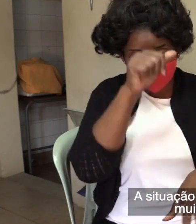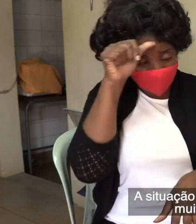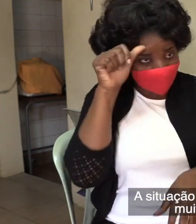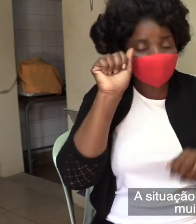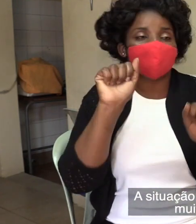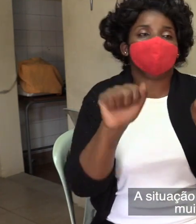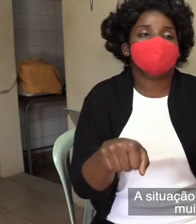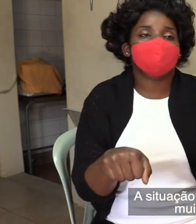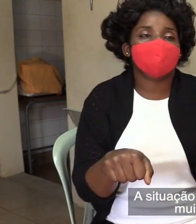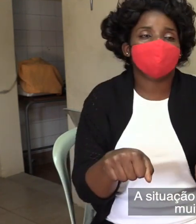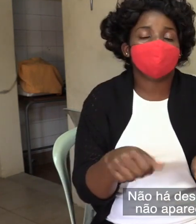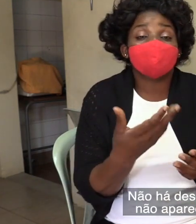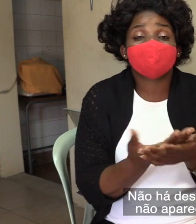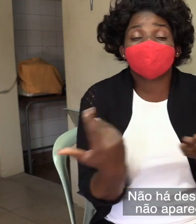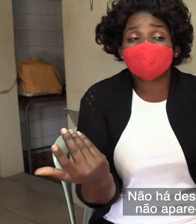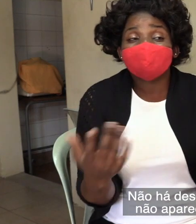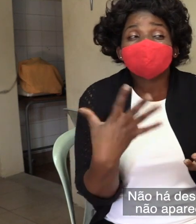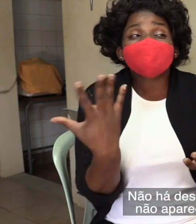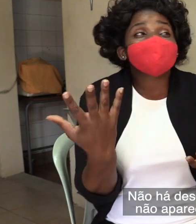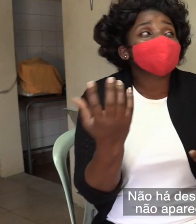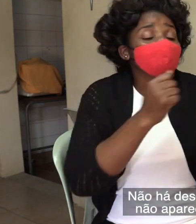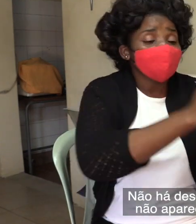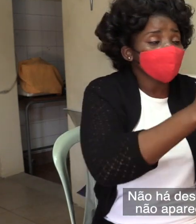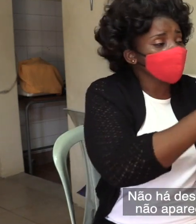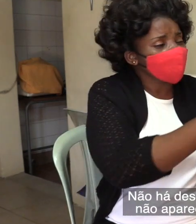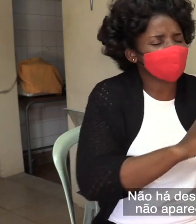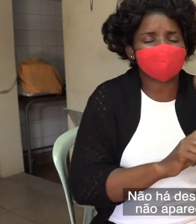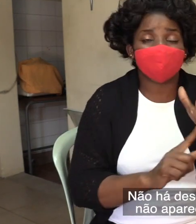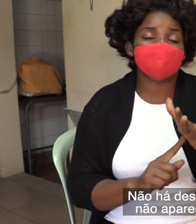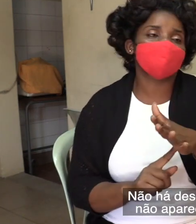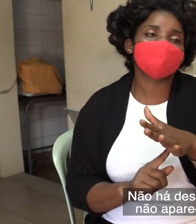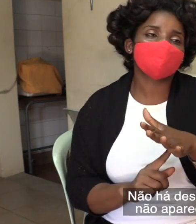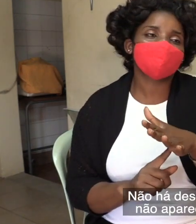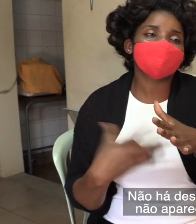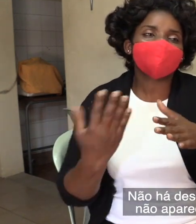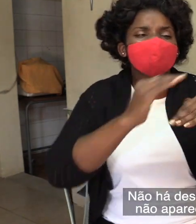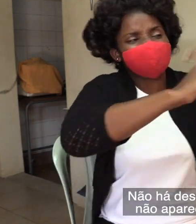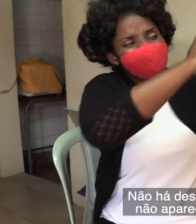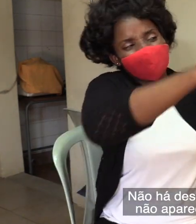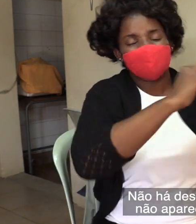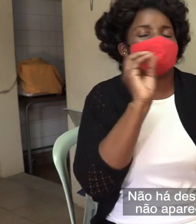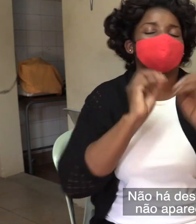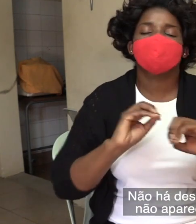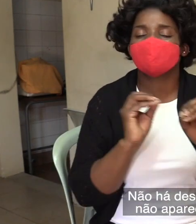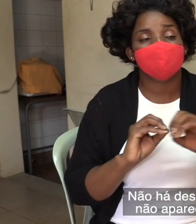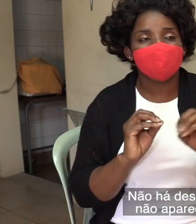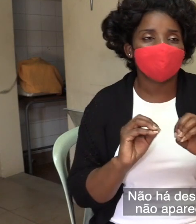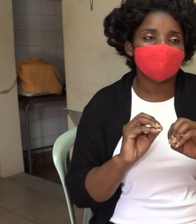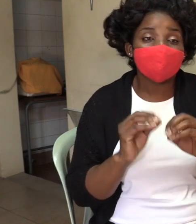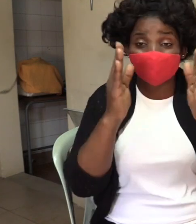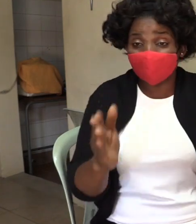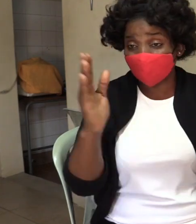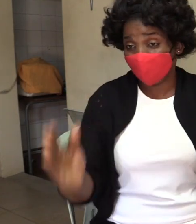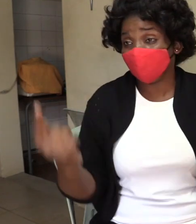Muita coisa está parada. Não há desenvolvimento e os clientes já não aparecem por causa da Covid-19.